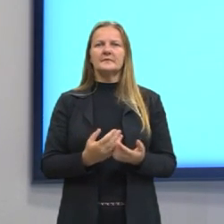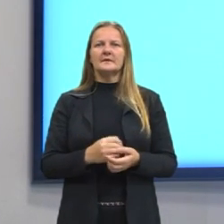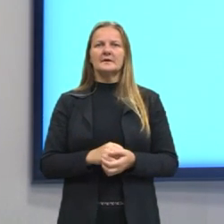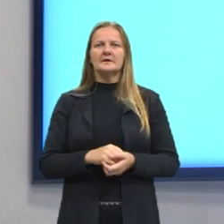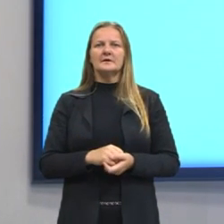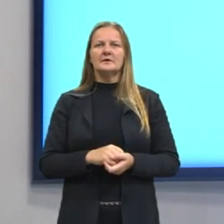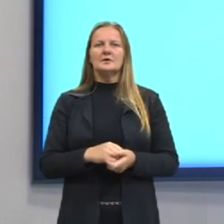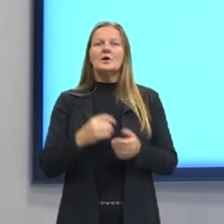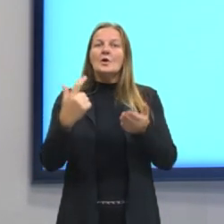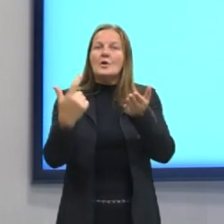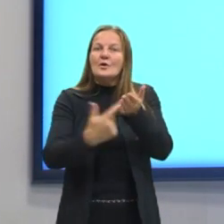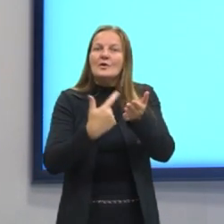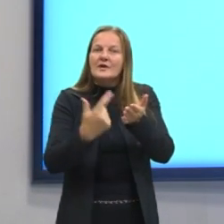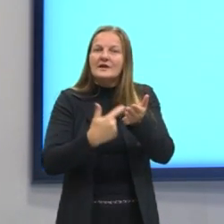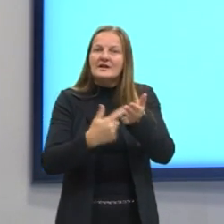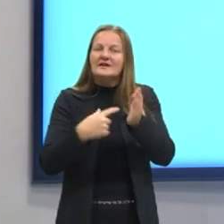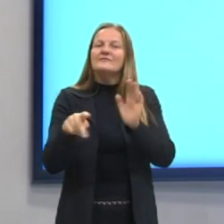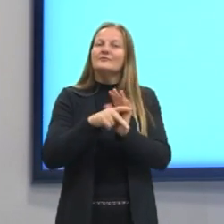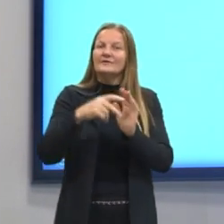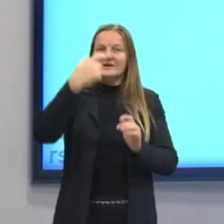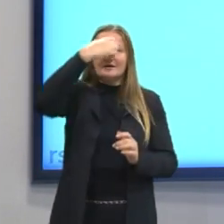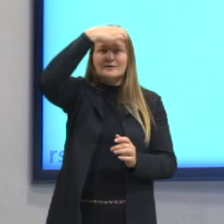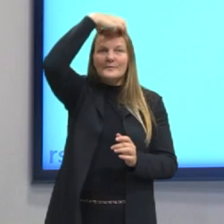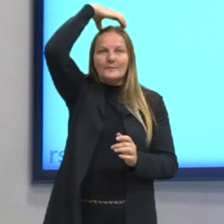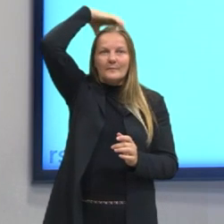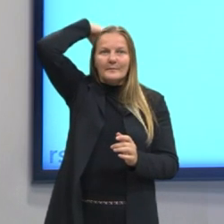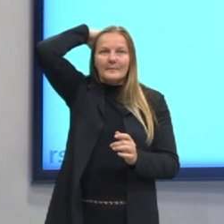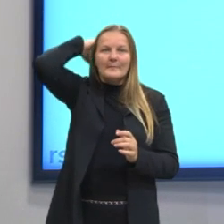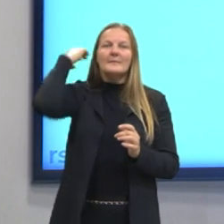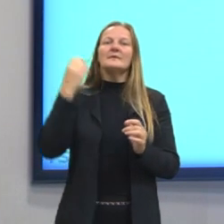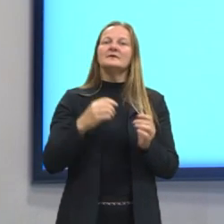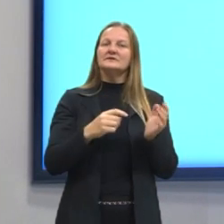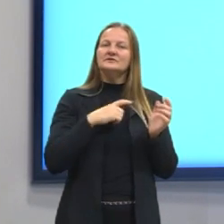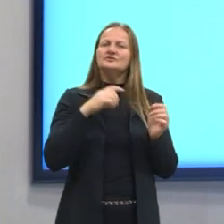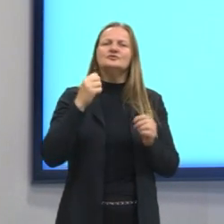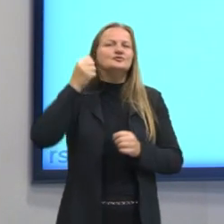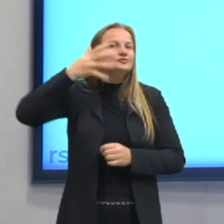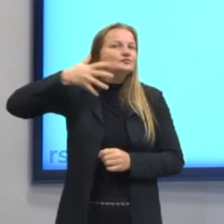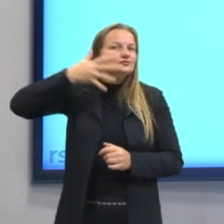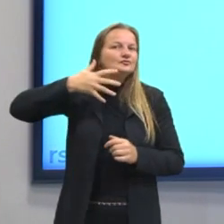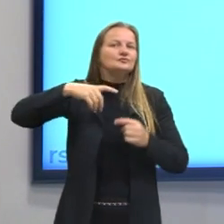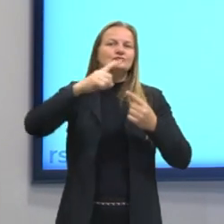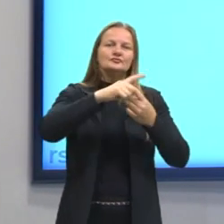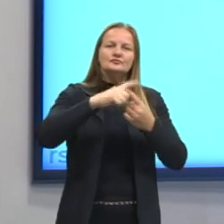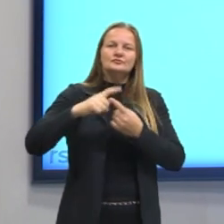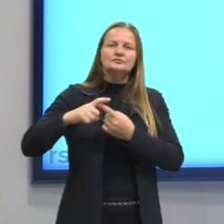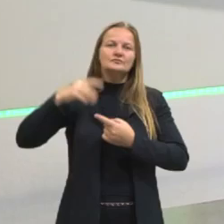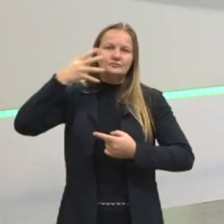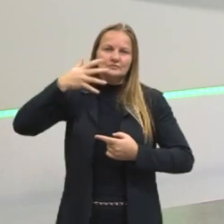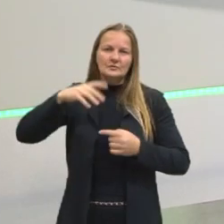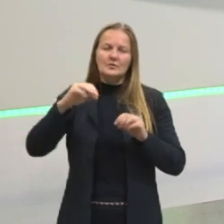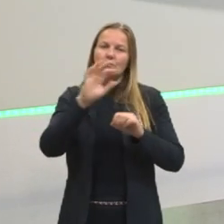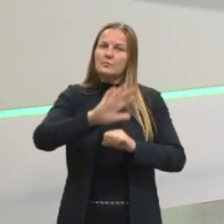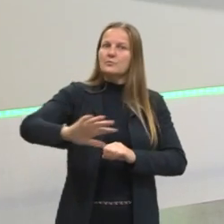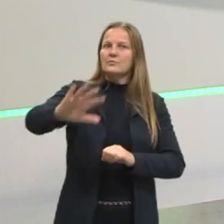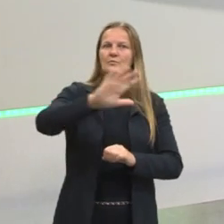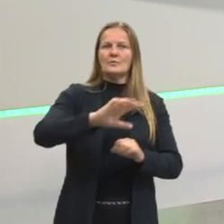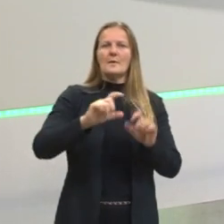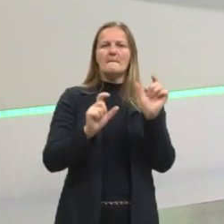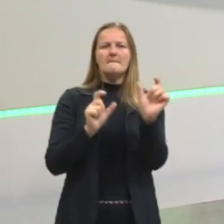o livro dele, Gêneros do discurso, que é onde ele vai abordar de maneira mais abrangente essas